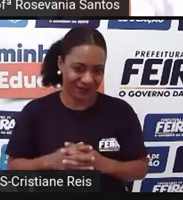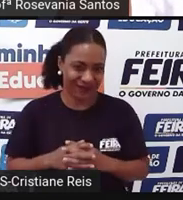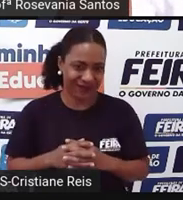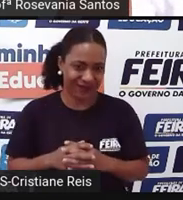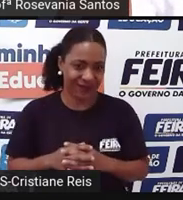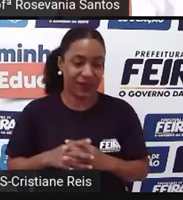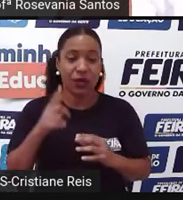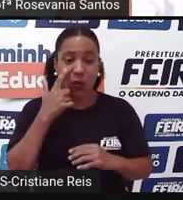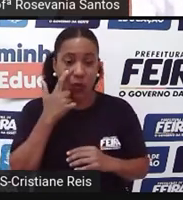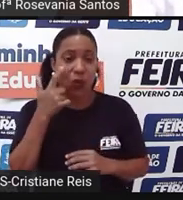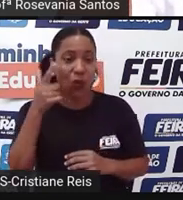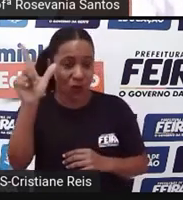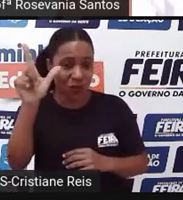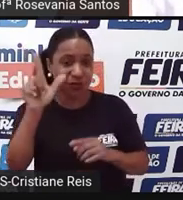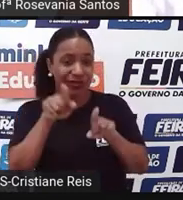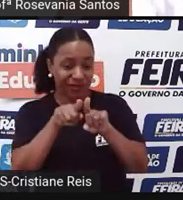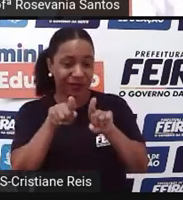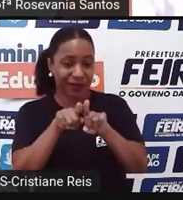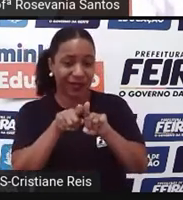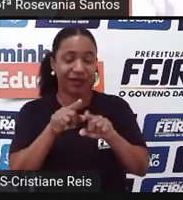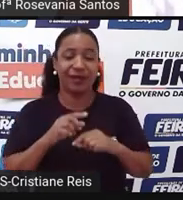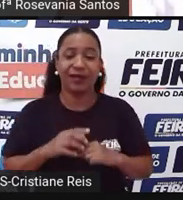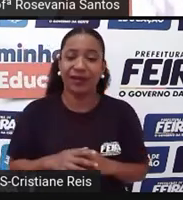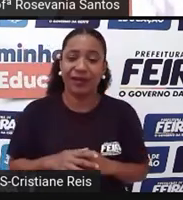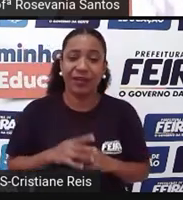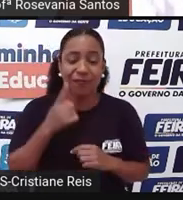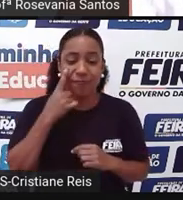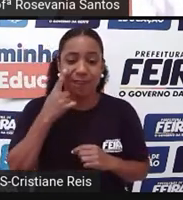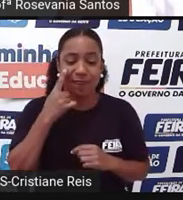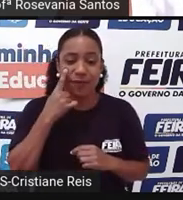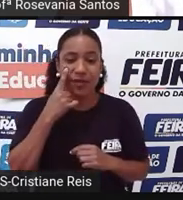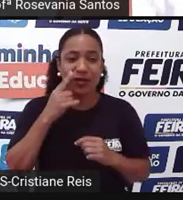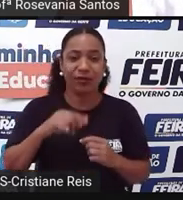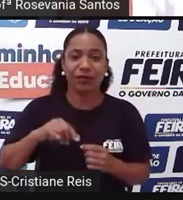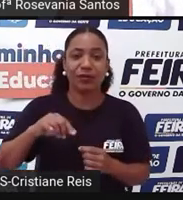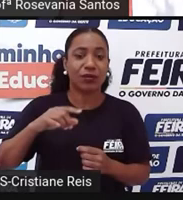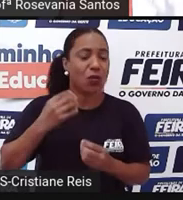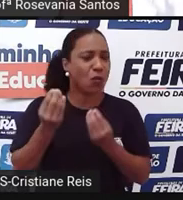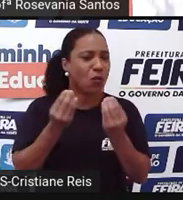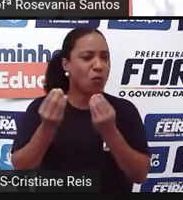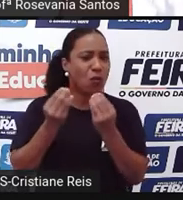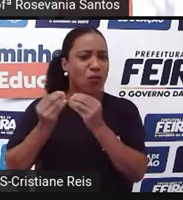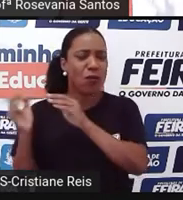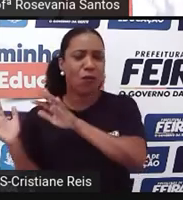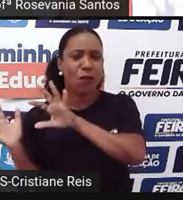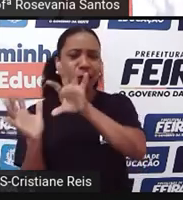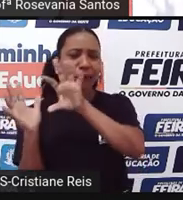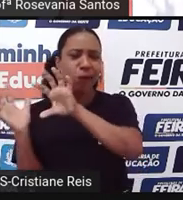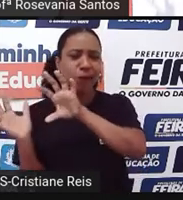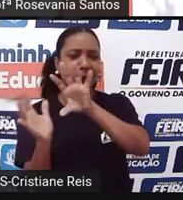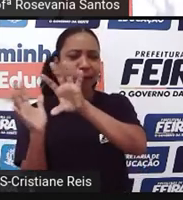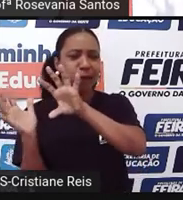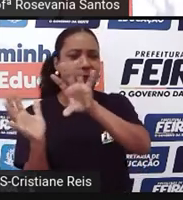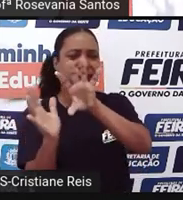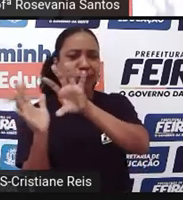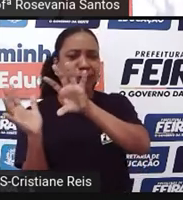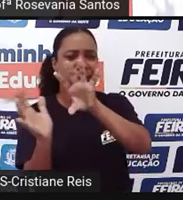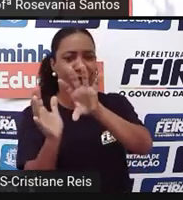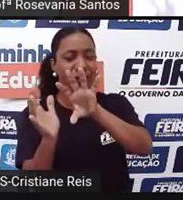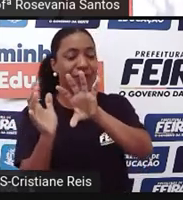polares, né? Essas frentes que vêm aqui, né, do oceano, elas entram nessa direção aqui, ó.